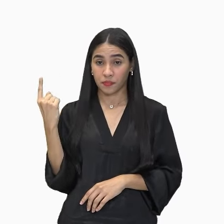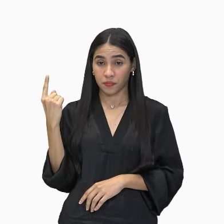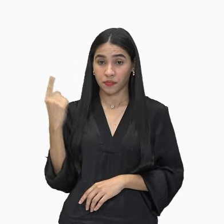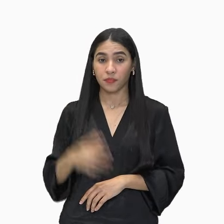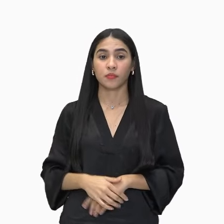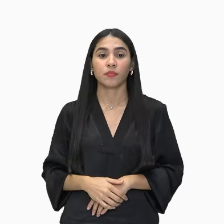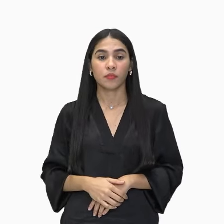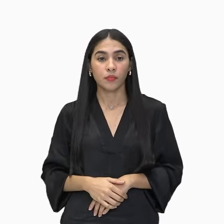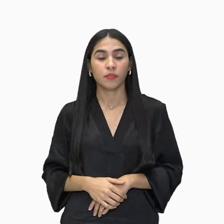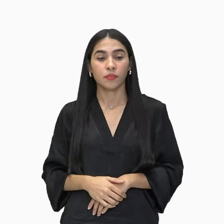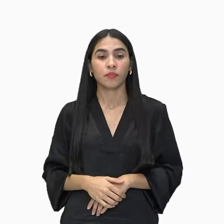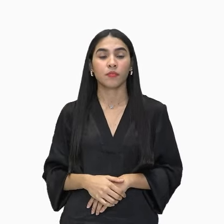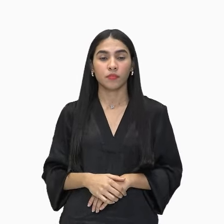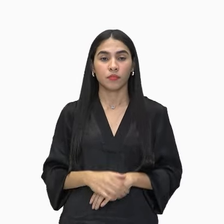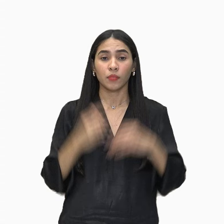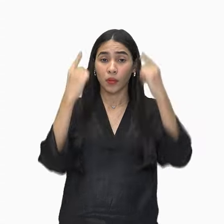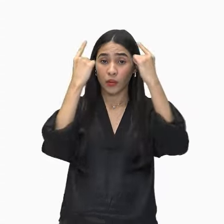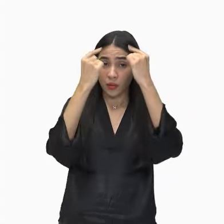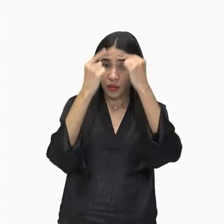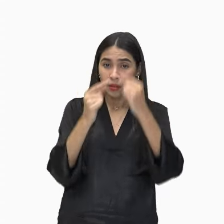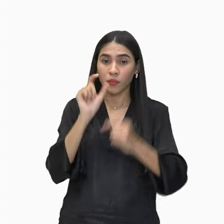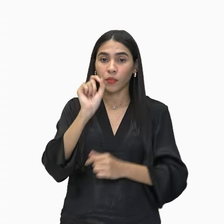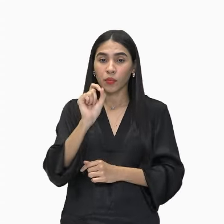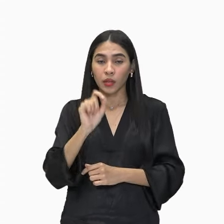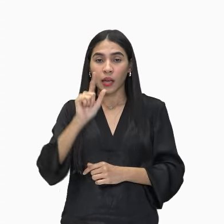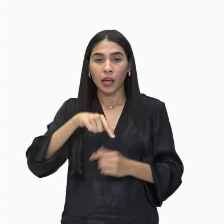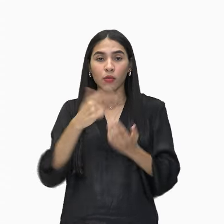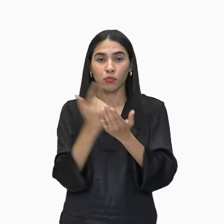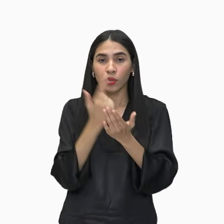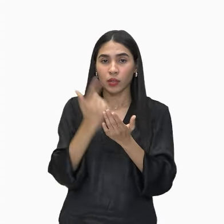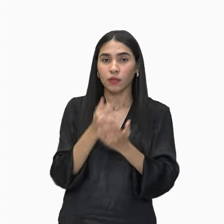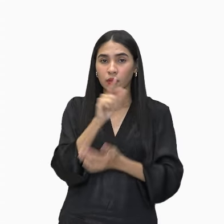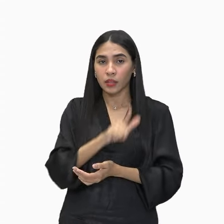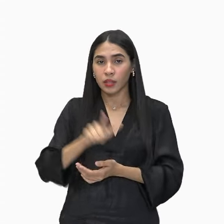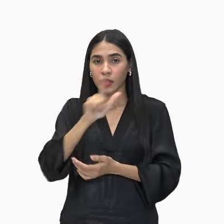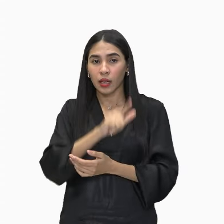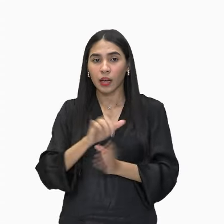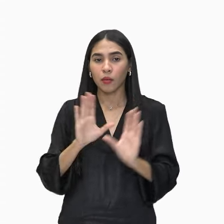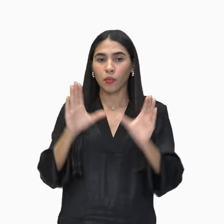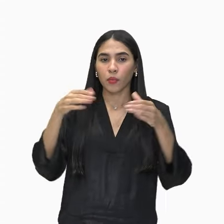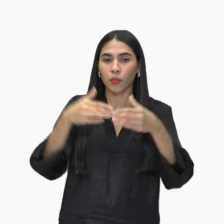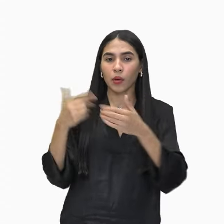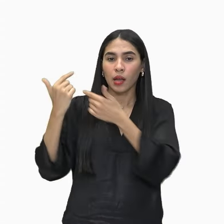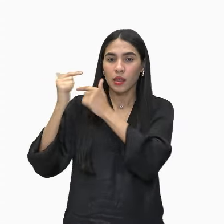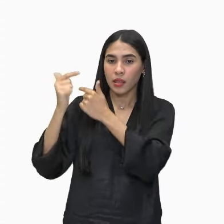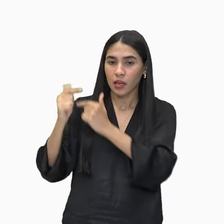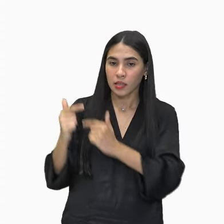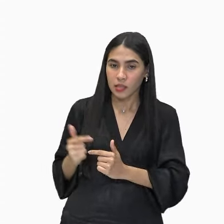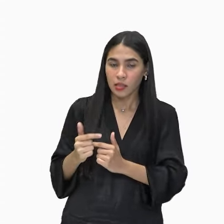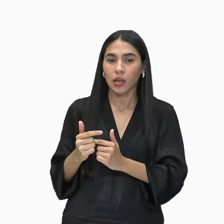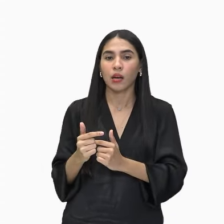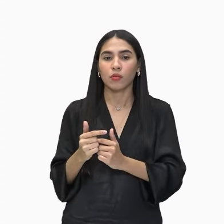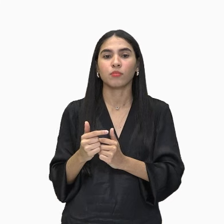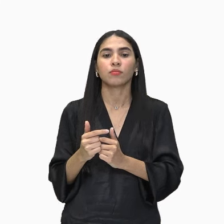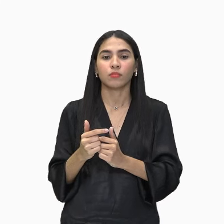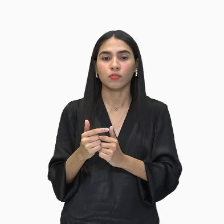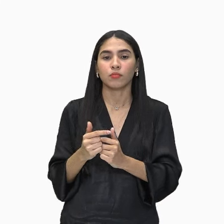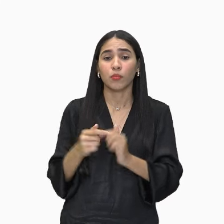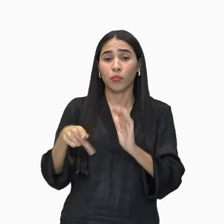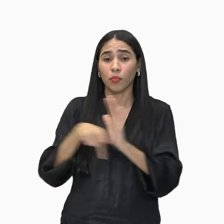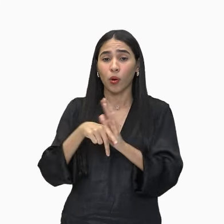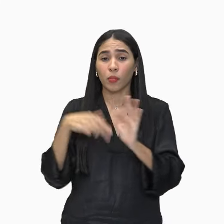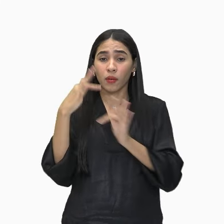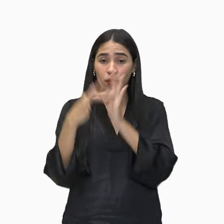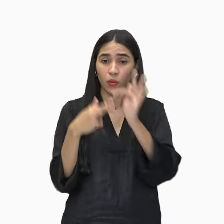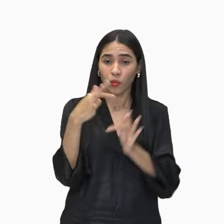Rapsódia, para os gregos, é uma obra literária que reúne as tradições orais e folclóricas de um povo.